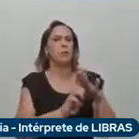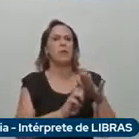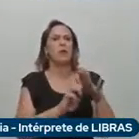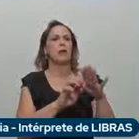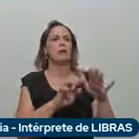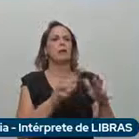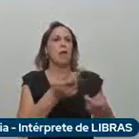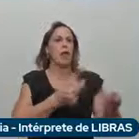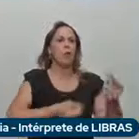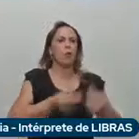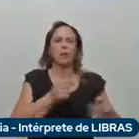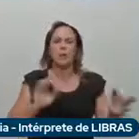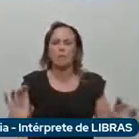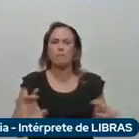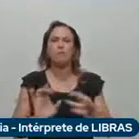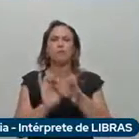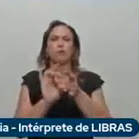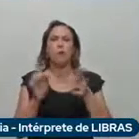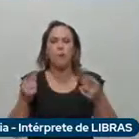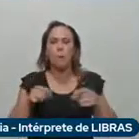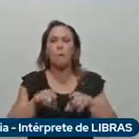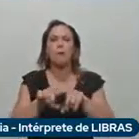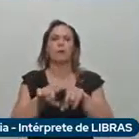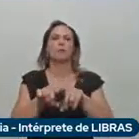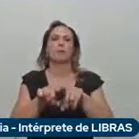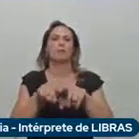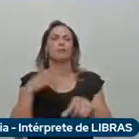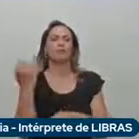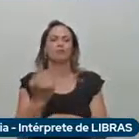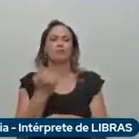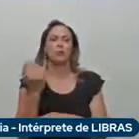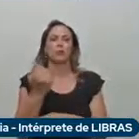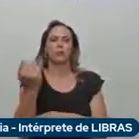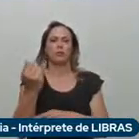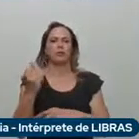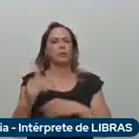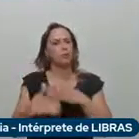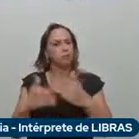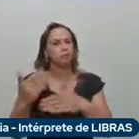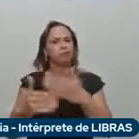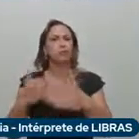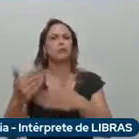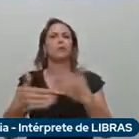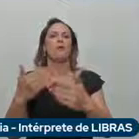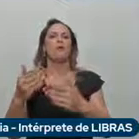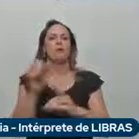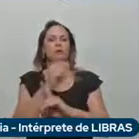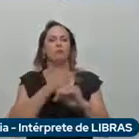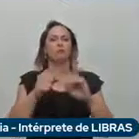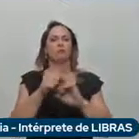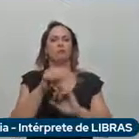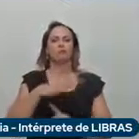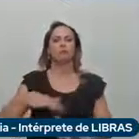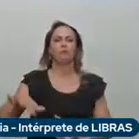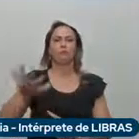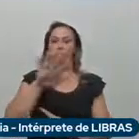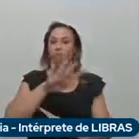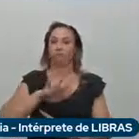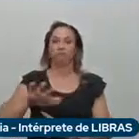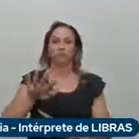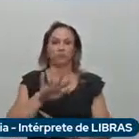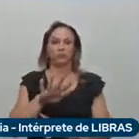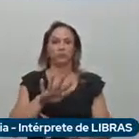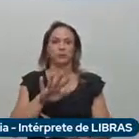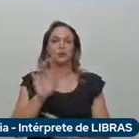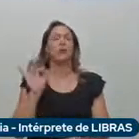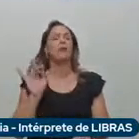desenvolvimento, com a inovação, e principalmente com benefícios para a sociedade em geral, e isso está em total